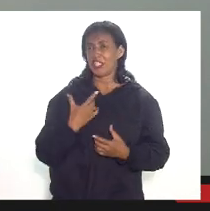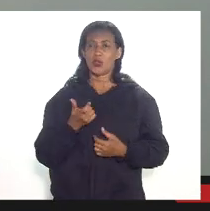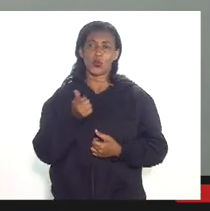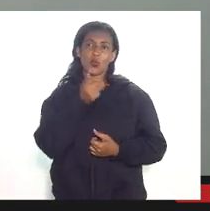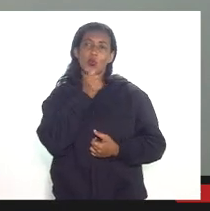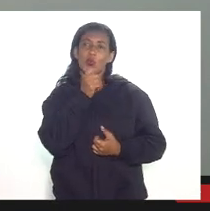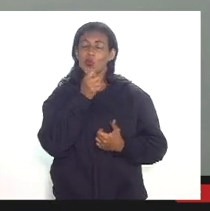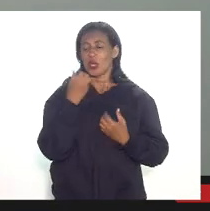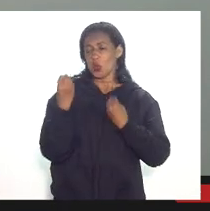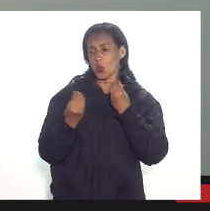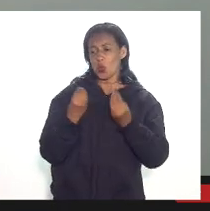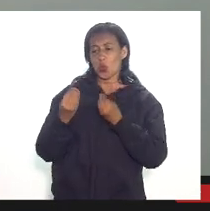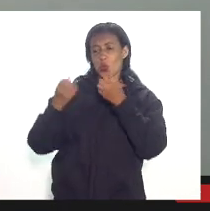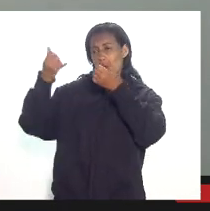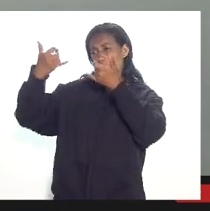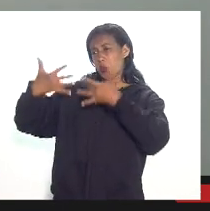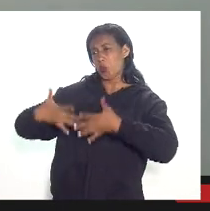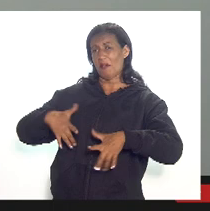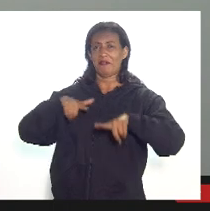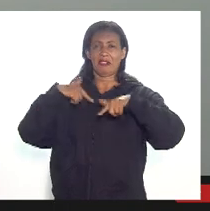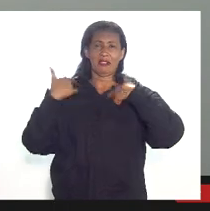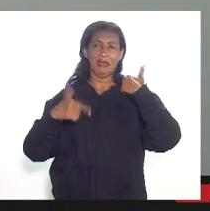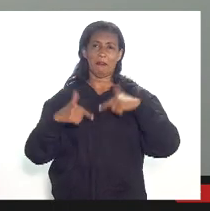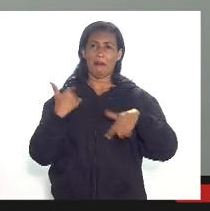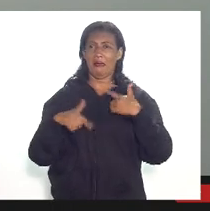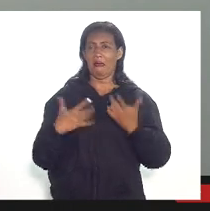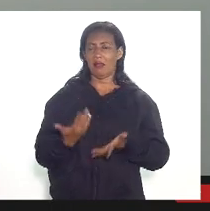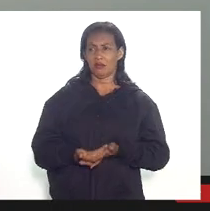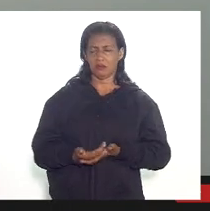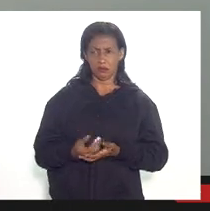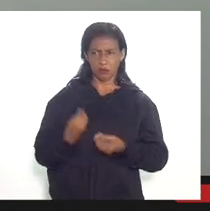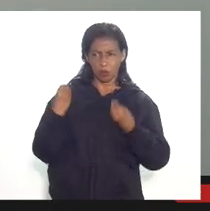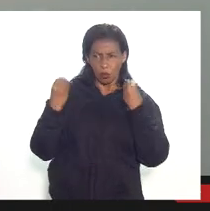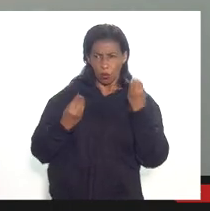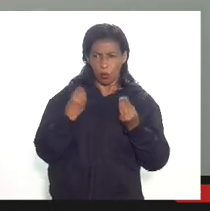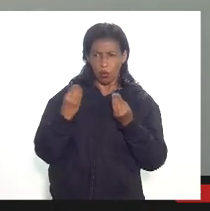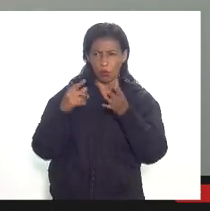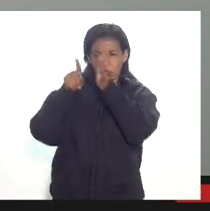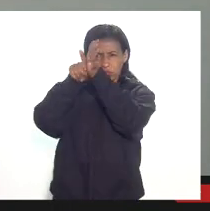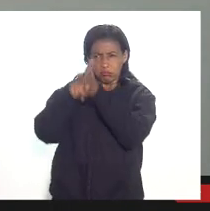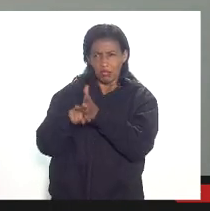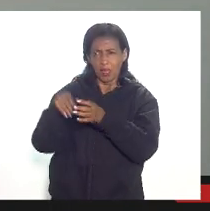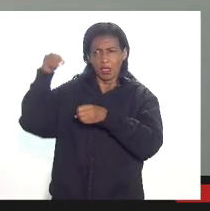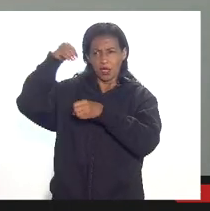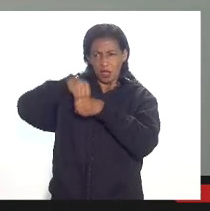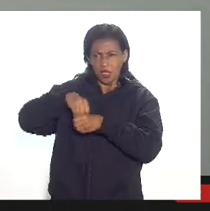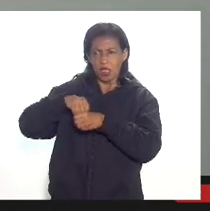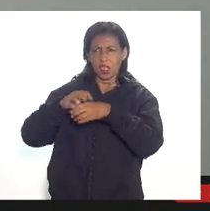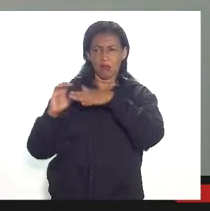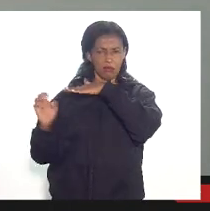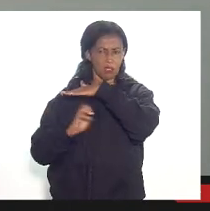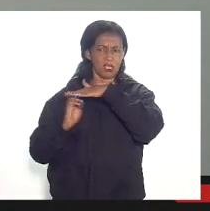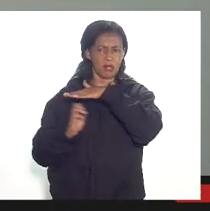rastro que aquilo vai dar muito trabalho mas a pergunta é como é feita a auditoria externa nessas empresas então porque eles têm que trazer essa informação